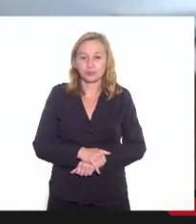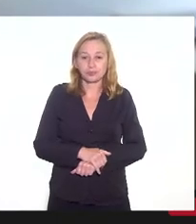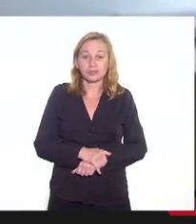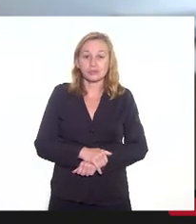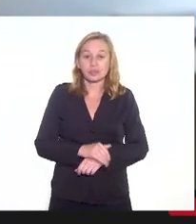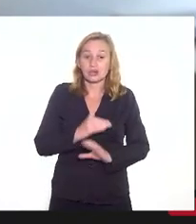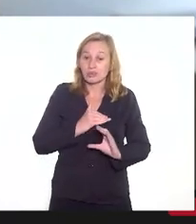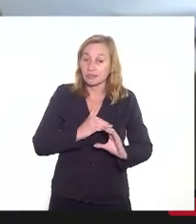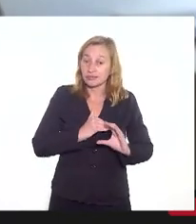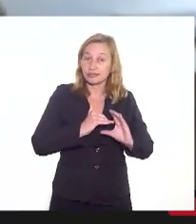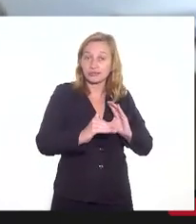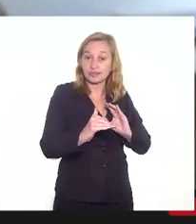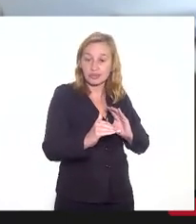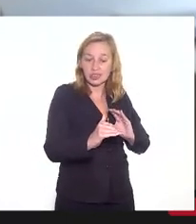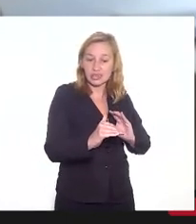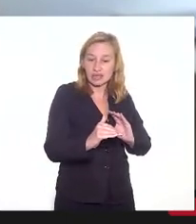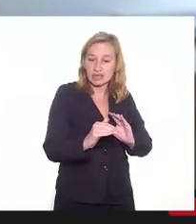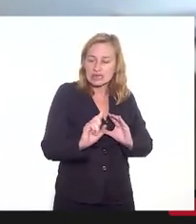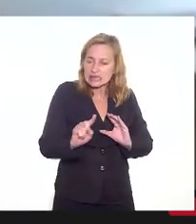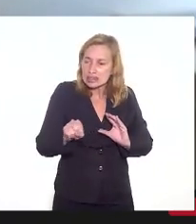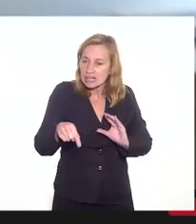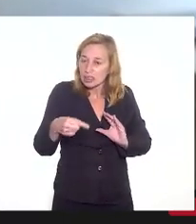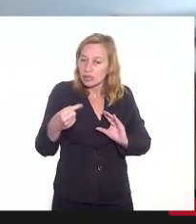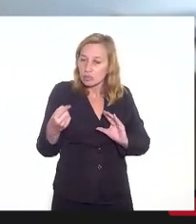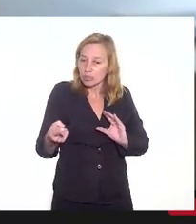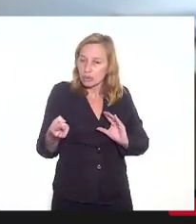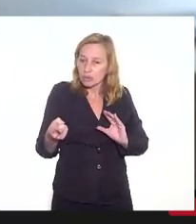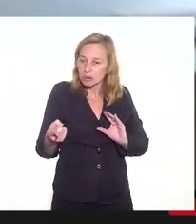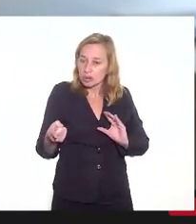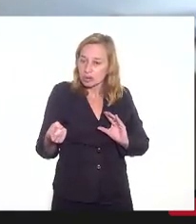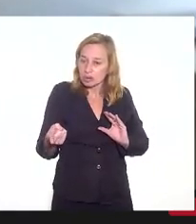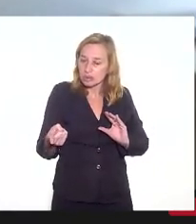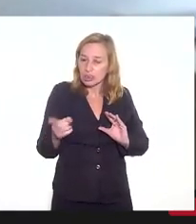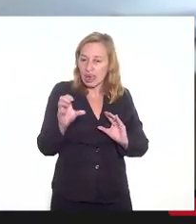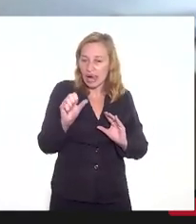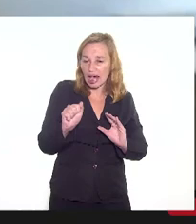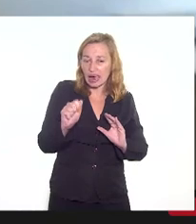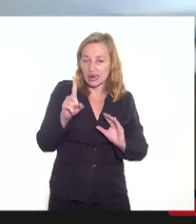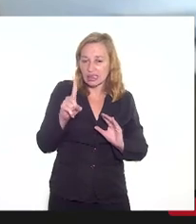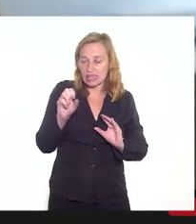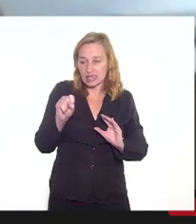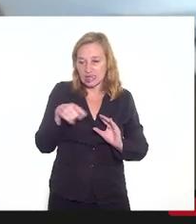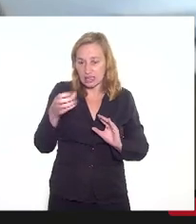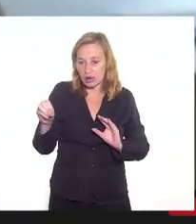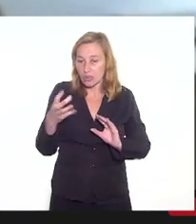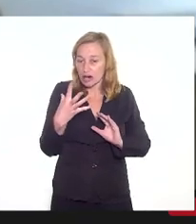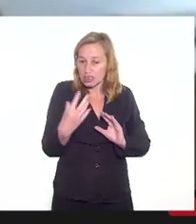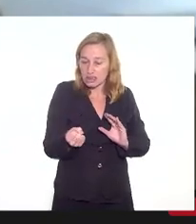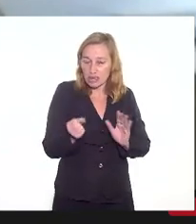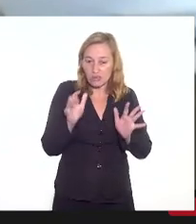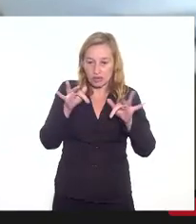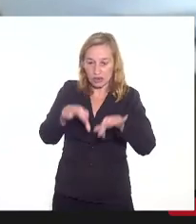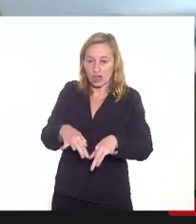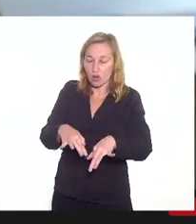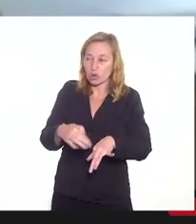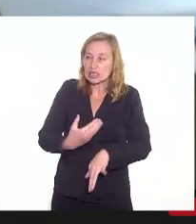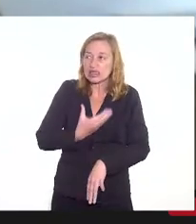enviadas depois da adesão e do aceito final em dezembro de